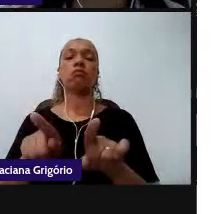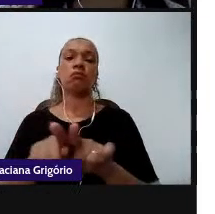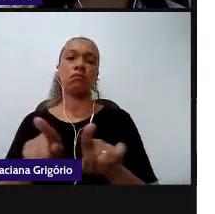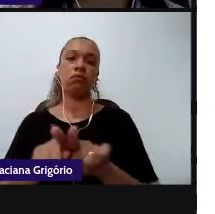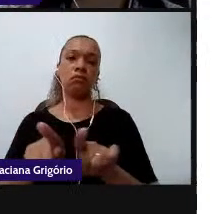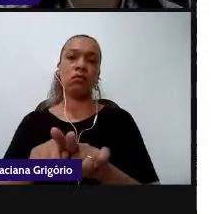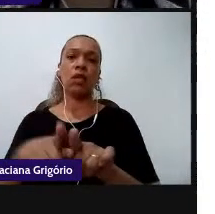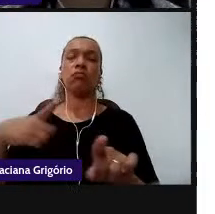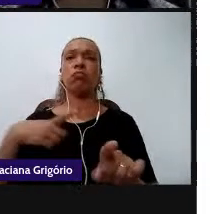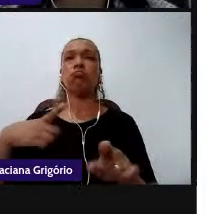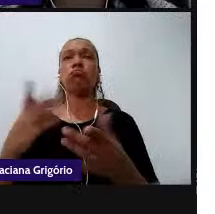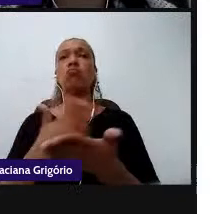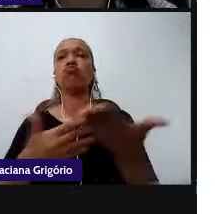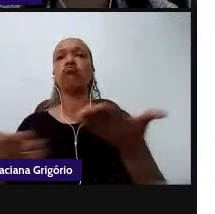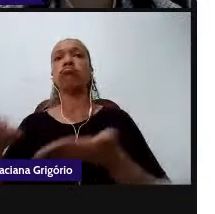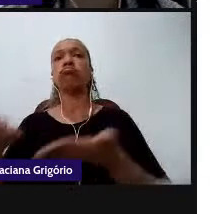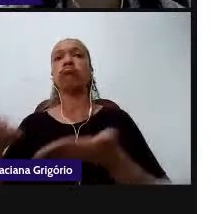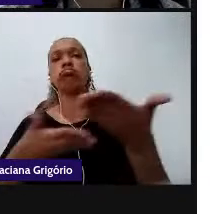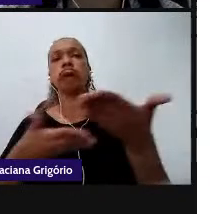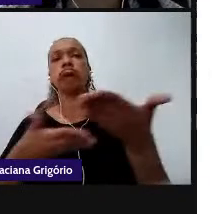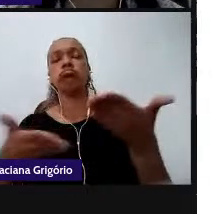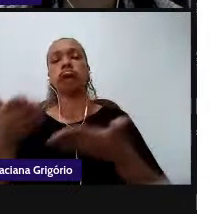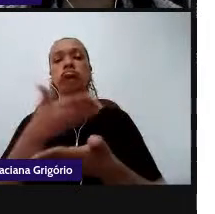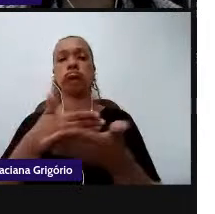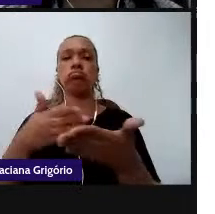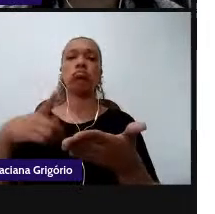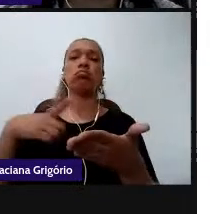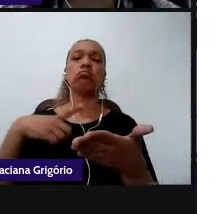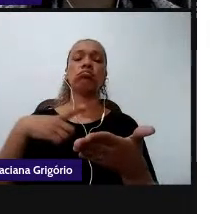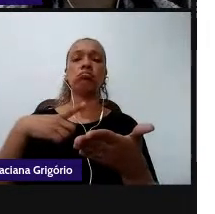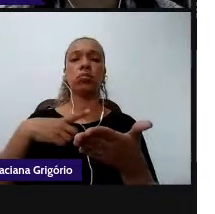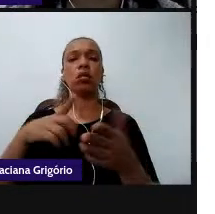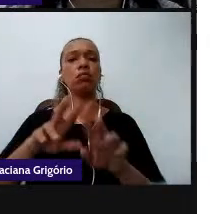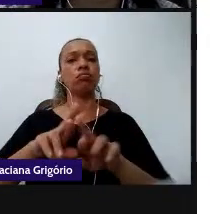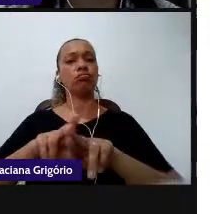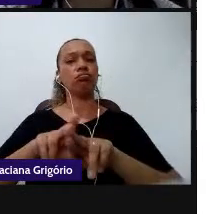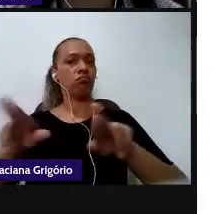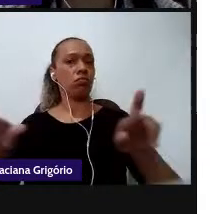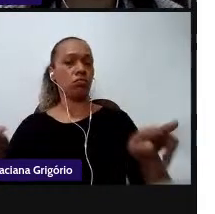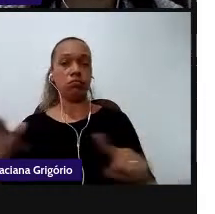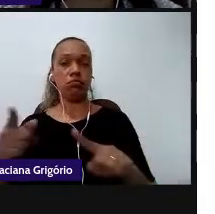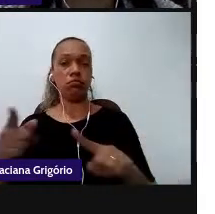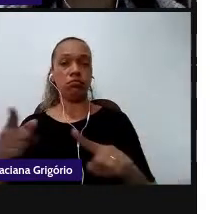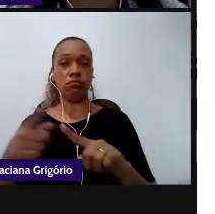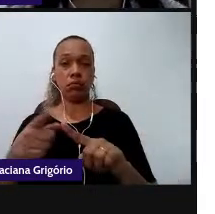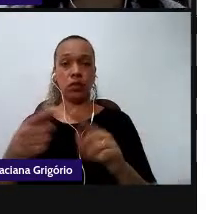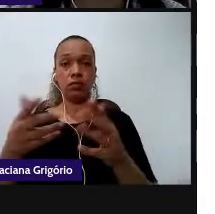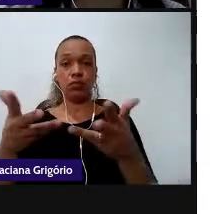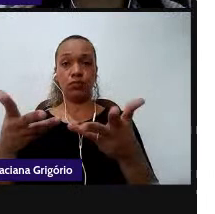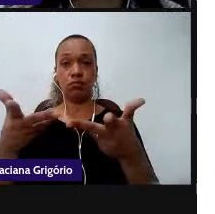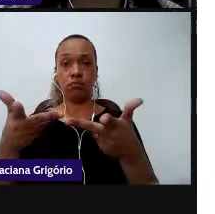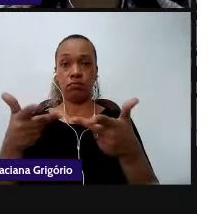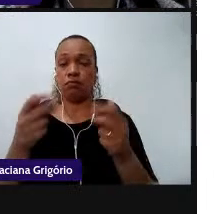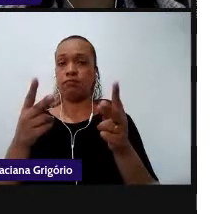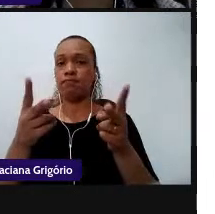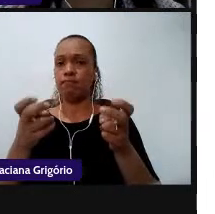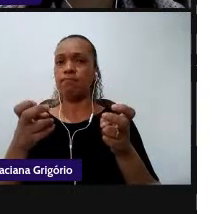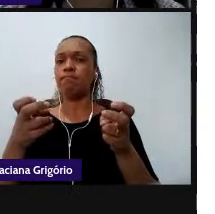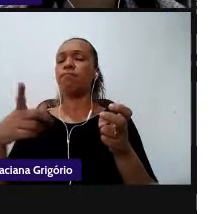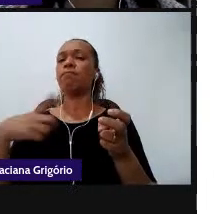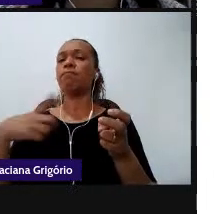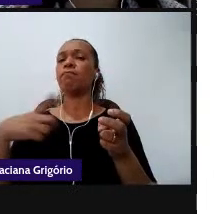não infográfico estático ou animado então a gente começa nessa habilidade a perceber que parte de